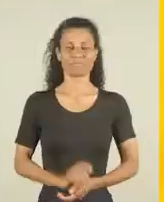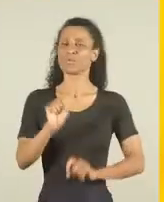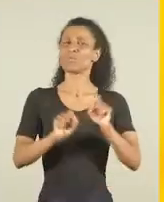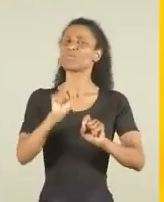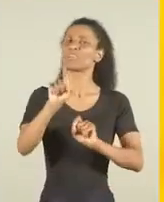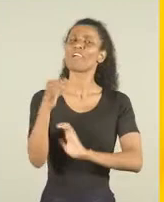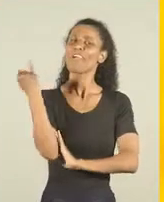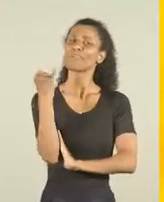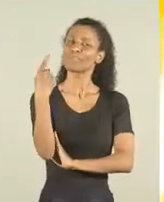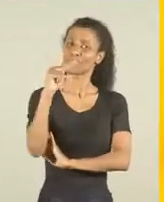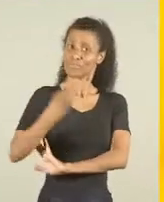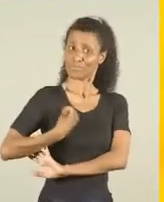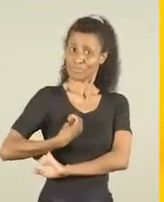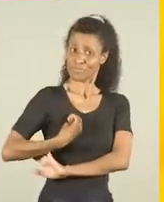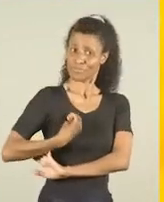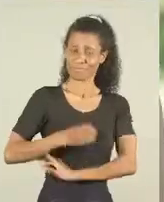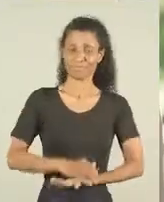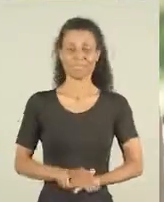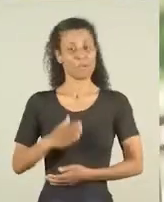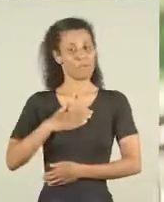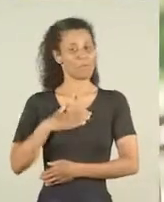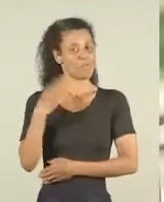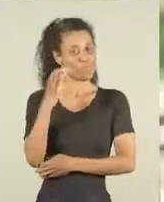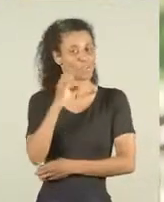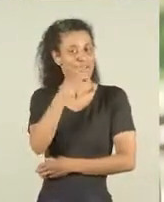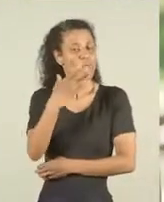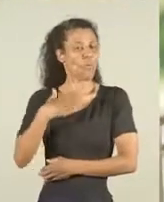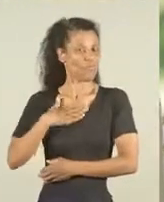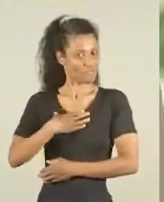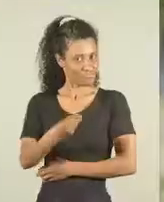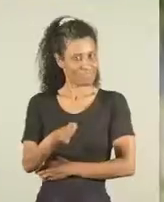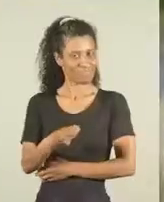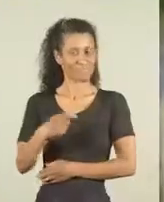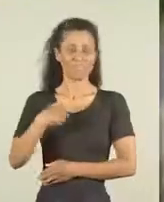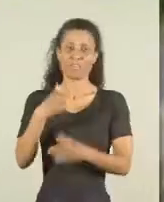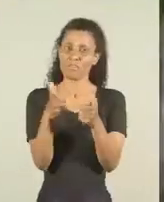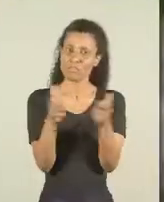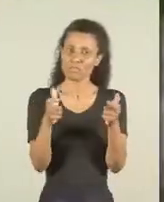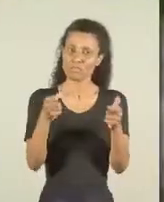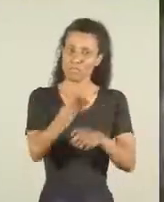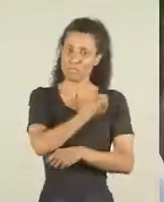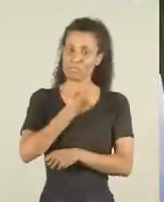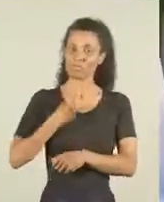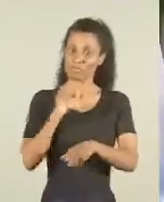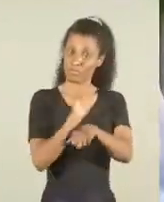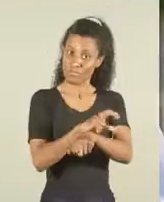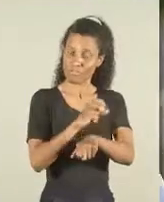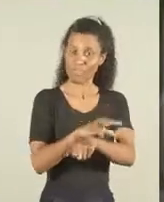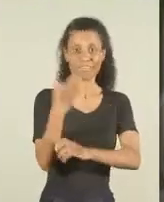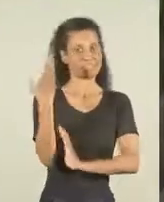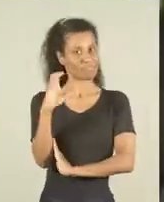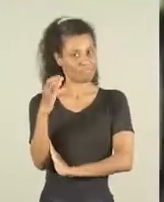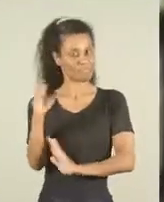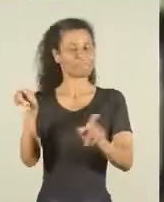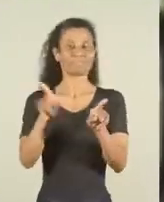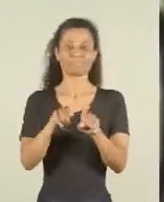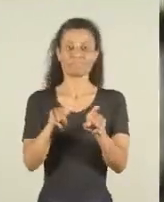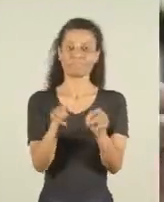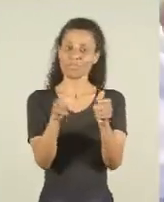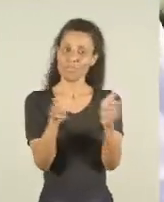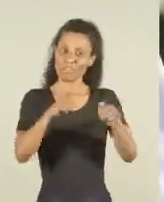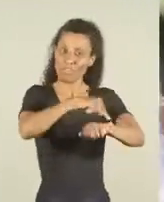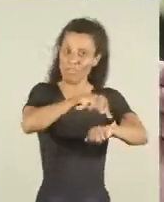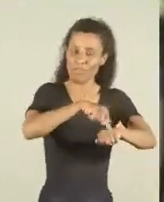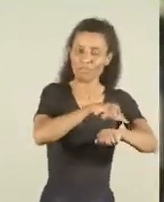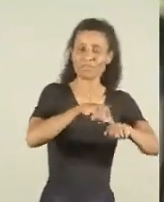O que é importante na tua vida? Pra mim, uma creche boa para o meu filho. Eu vou ampliar o número de vagas nas creches e